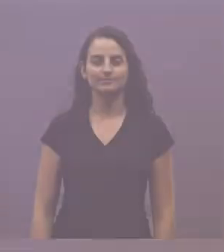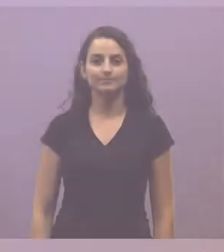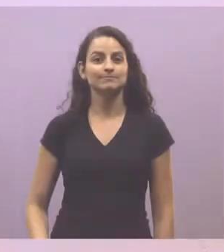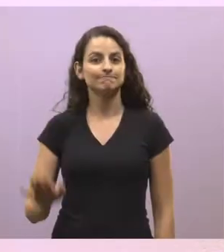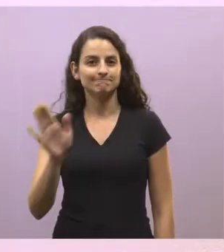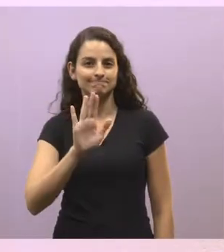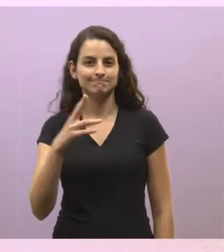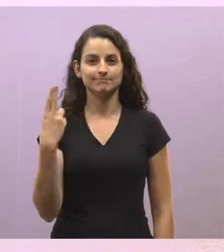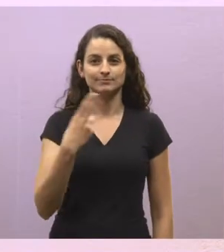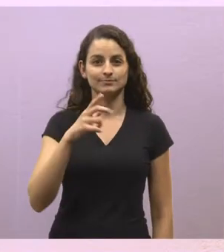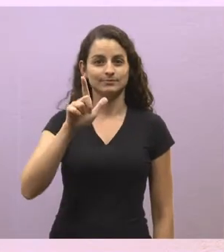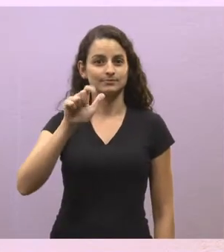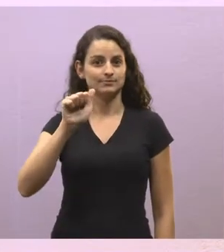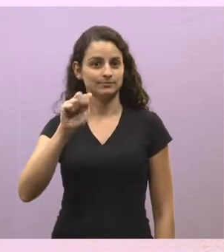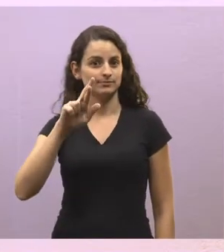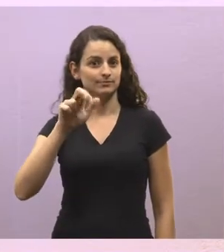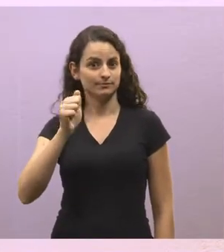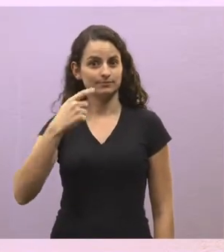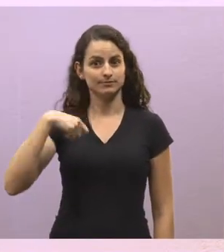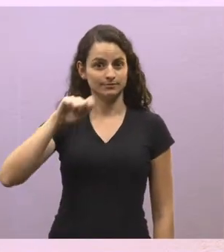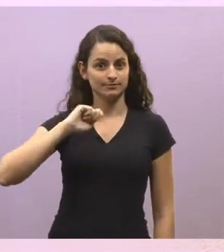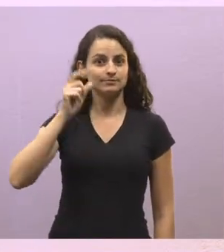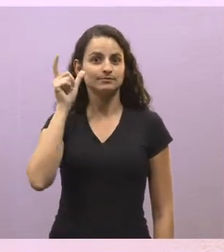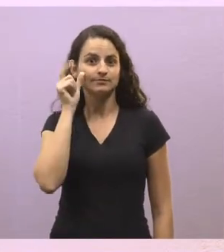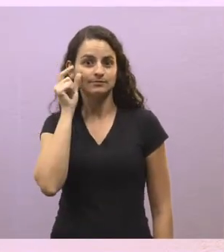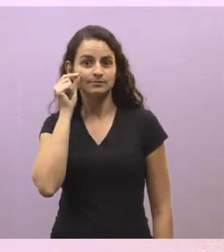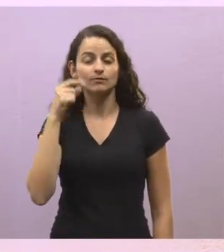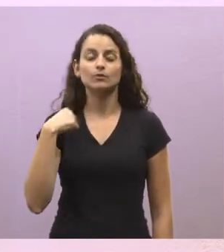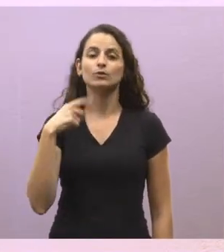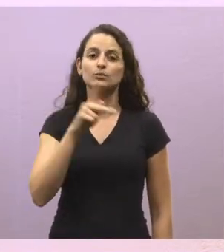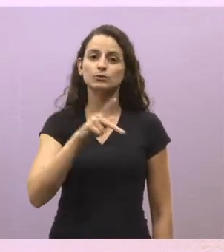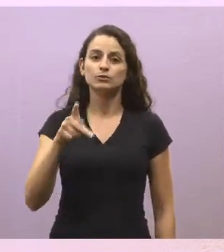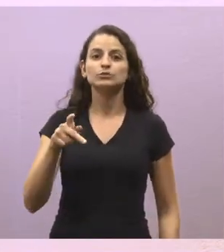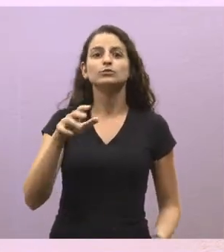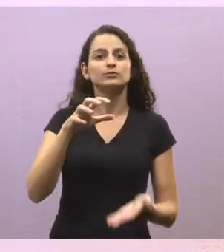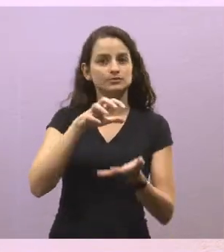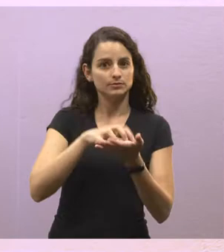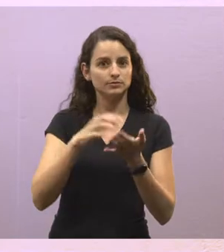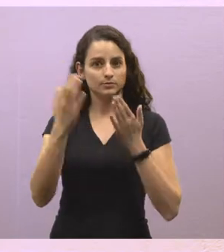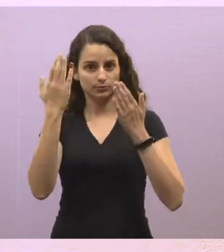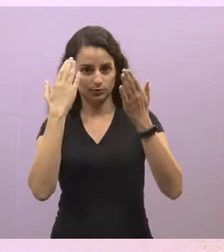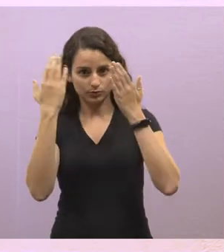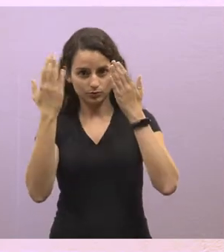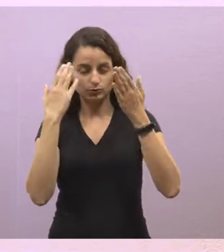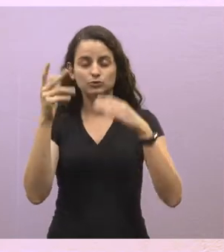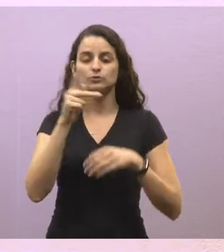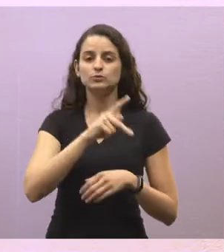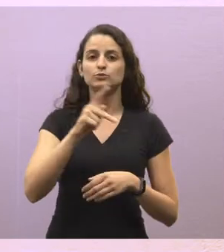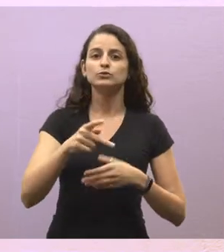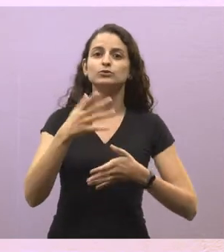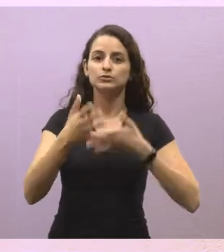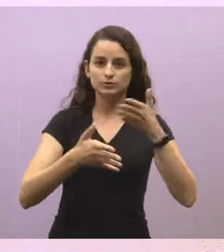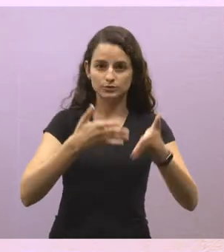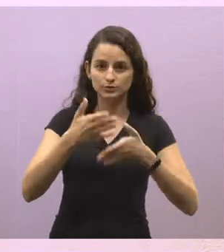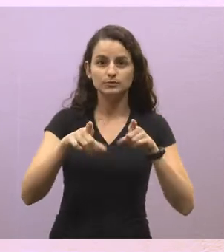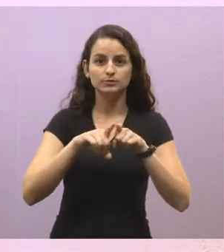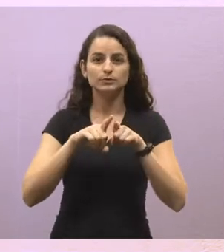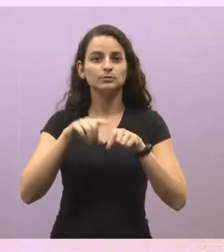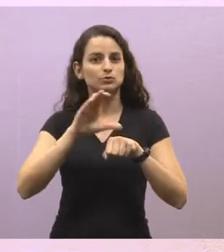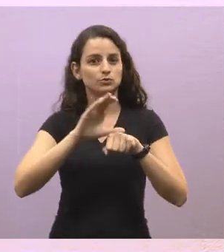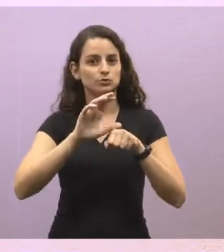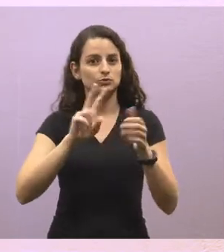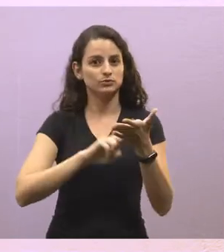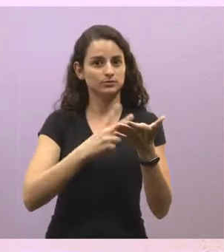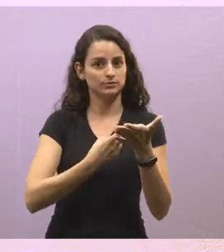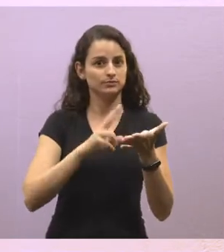Olá, meu nome é Lara, eu sou docente do Departamento de Psicologia e sou professora de Libras e do curso